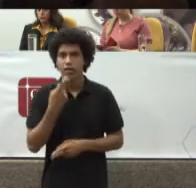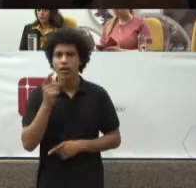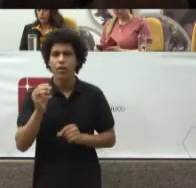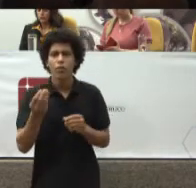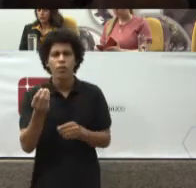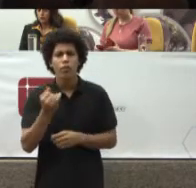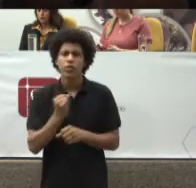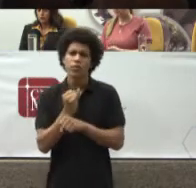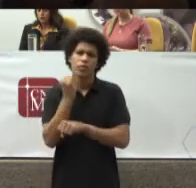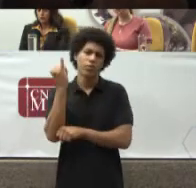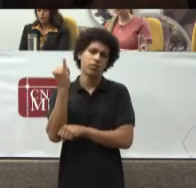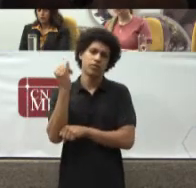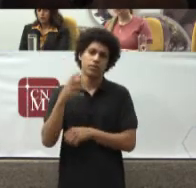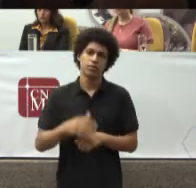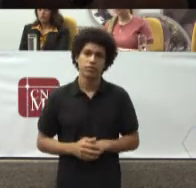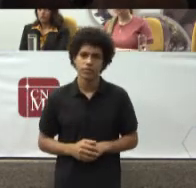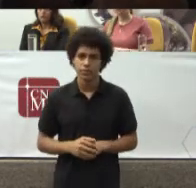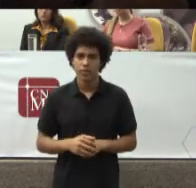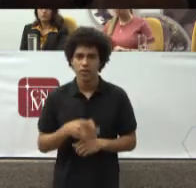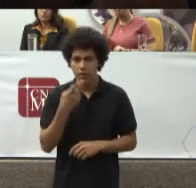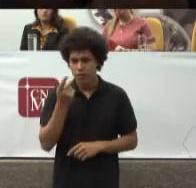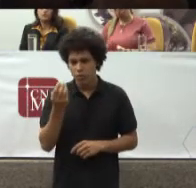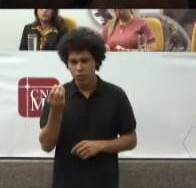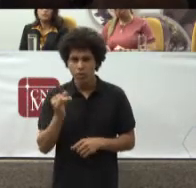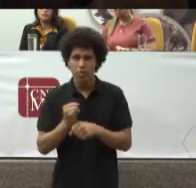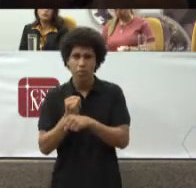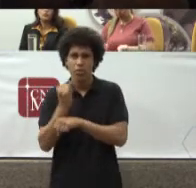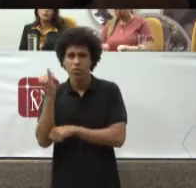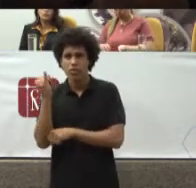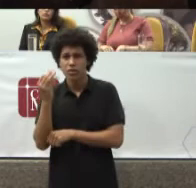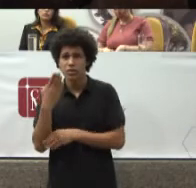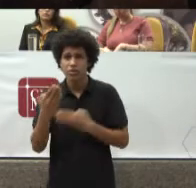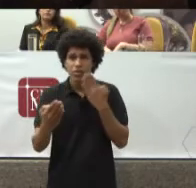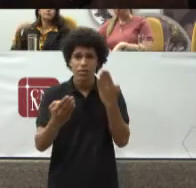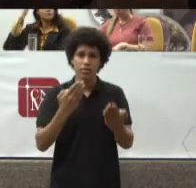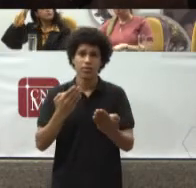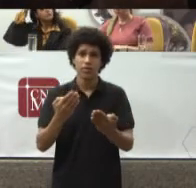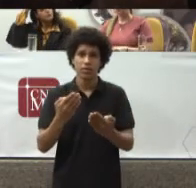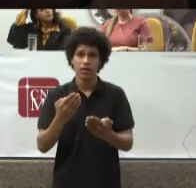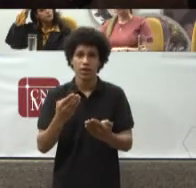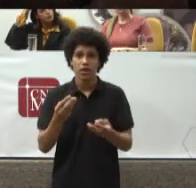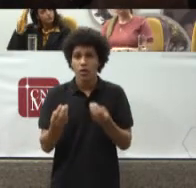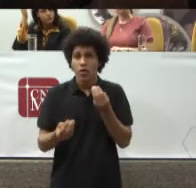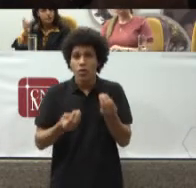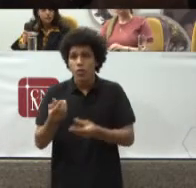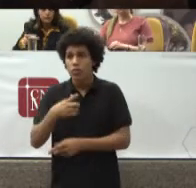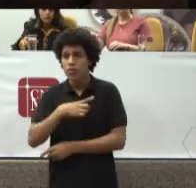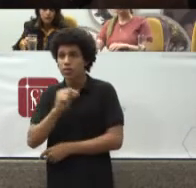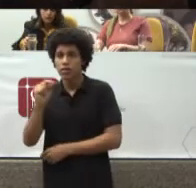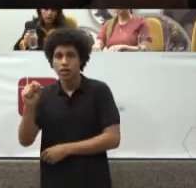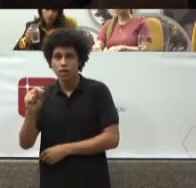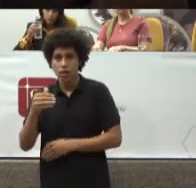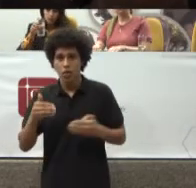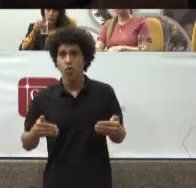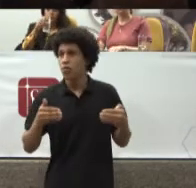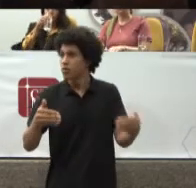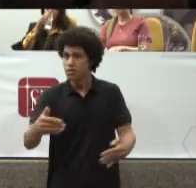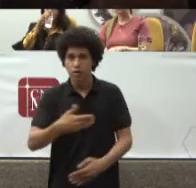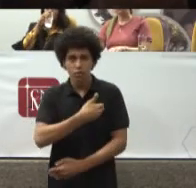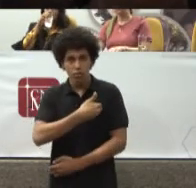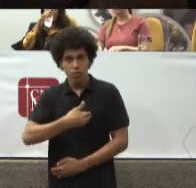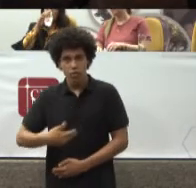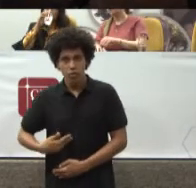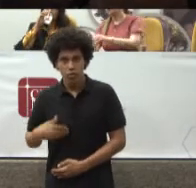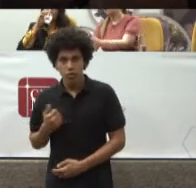Importante Para que nós Debatamos Como tem O Ministério Público Atuado